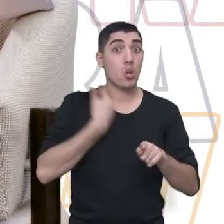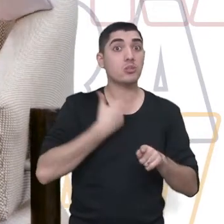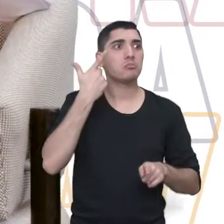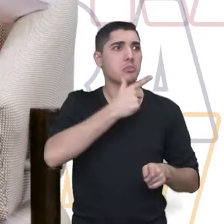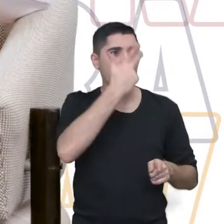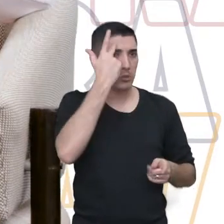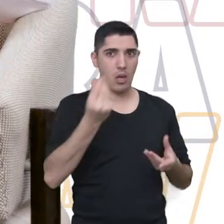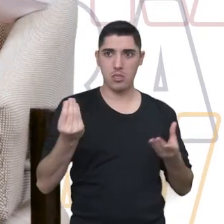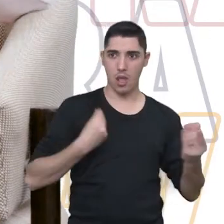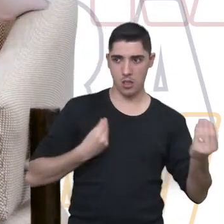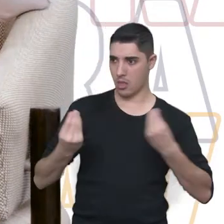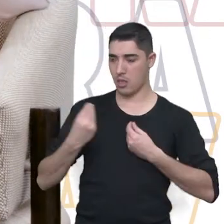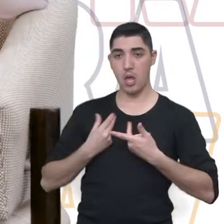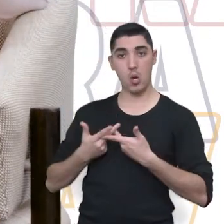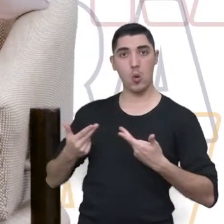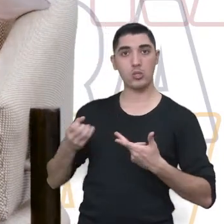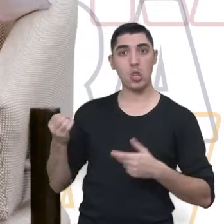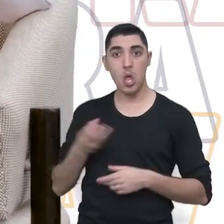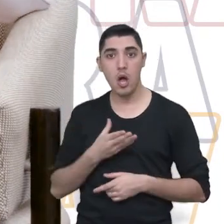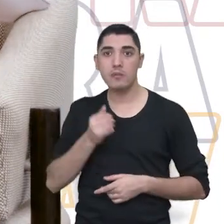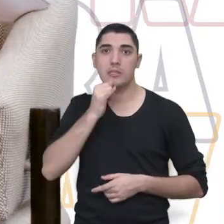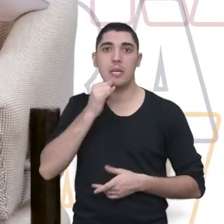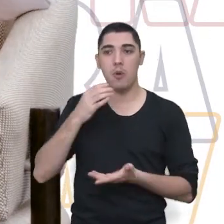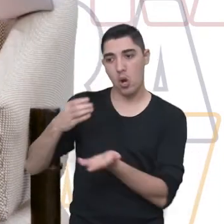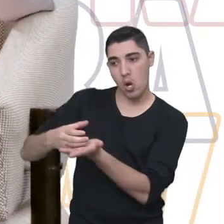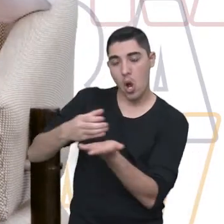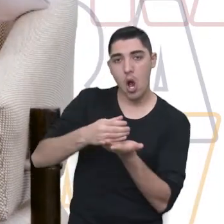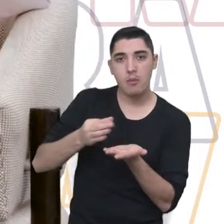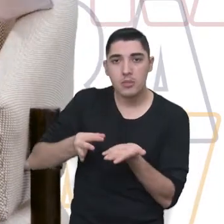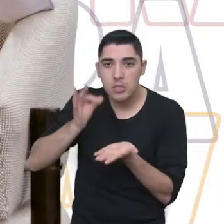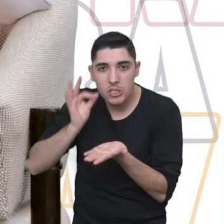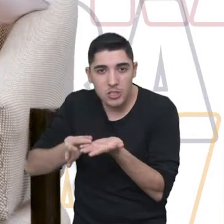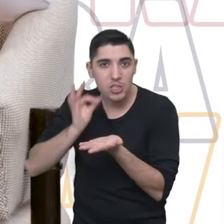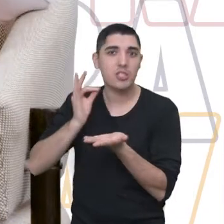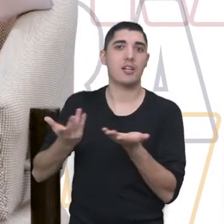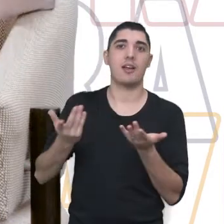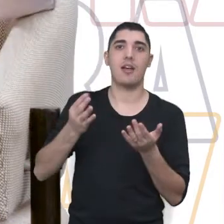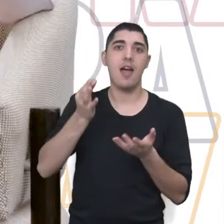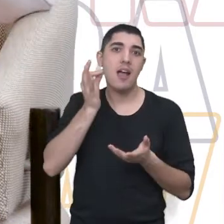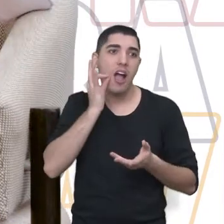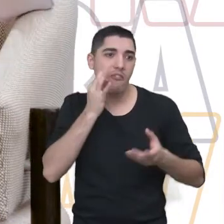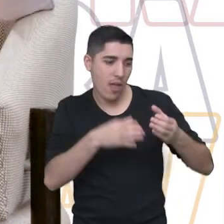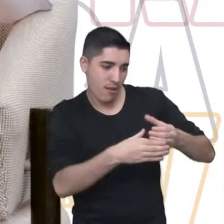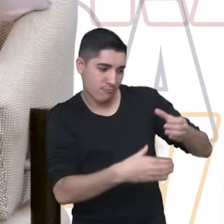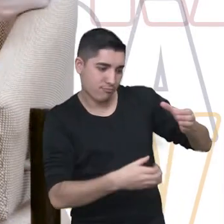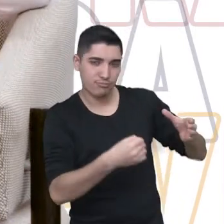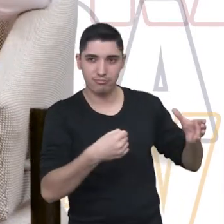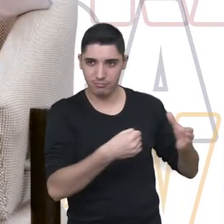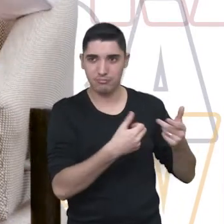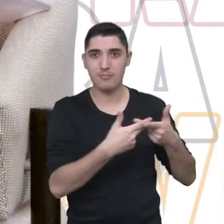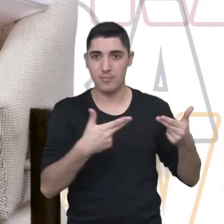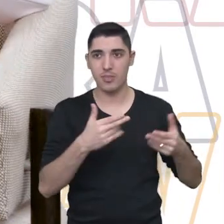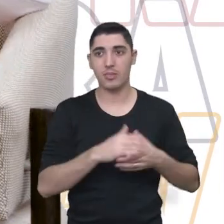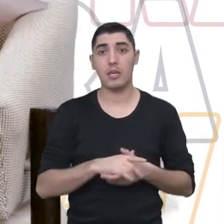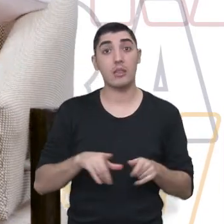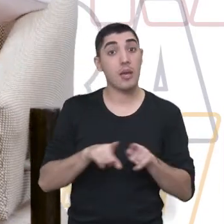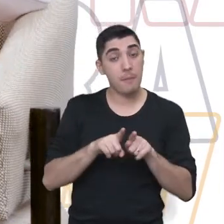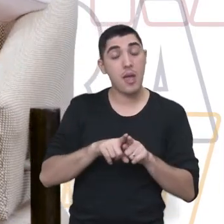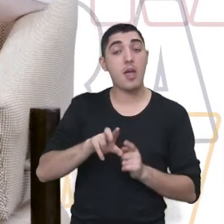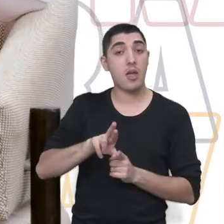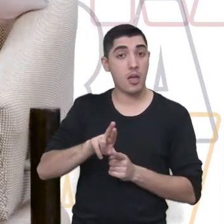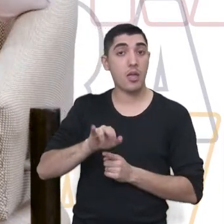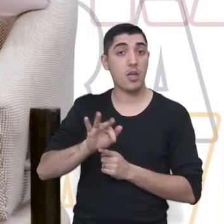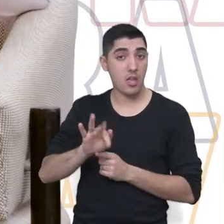novas, né? A gente ganha, por exemplo, jogos de xícara, de copo, ganha cafeteira, ganha alguma coisa assim. Então, a gente também faz